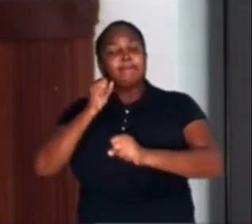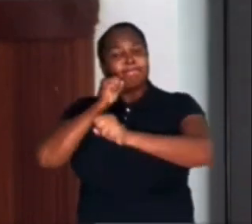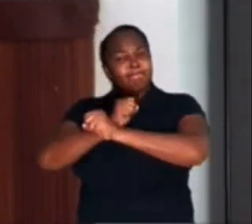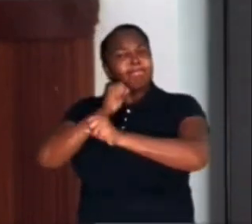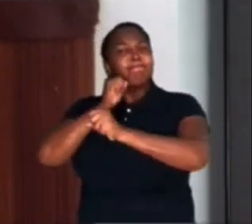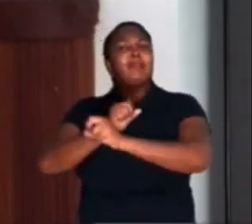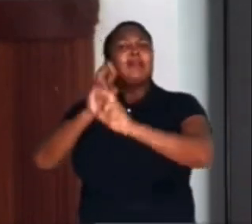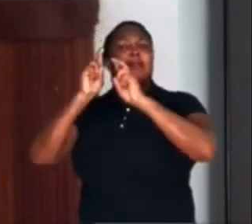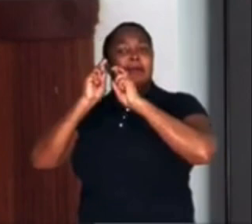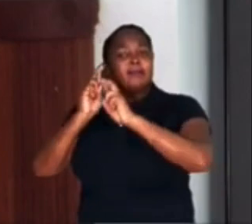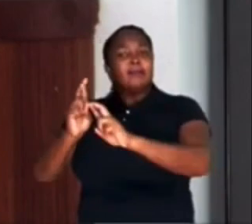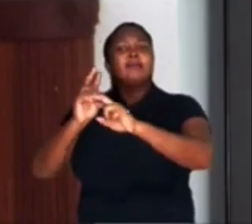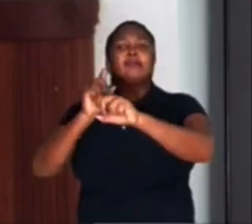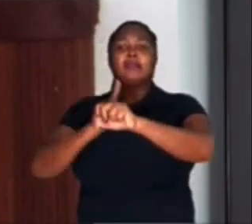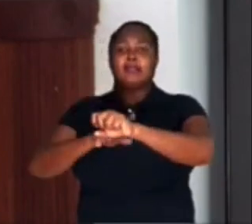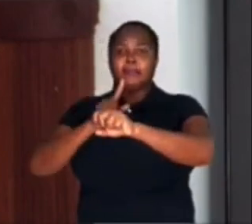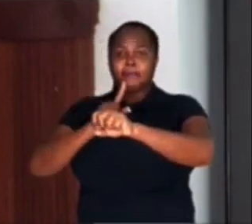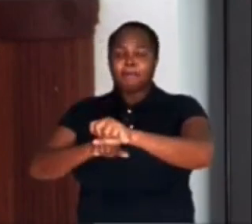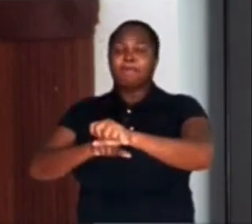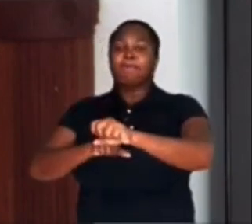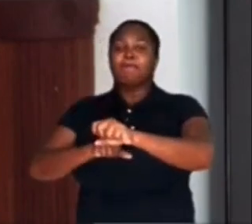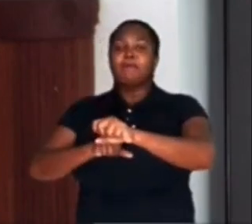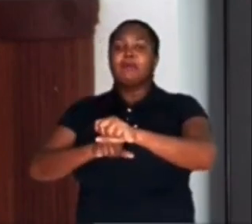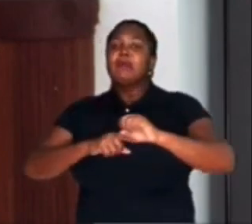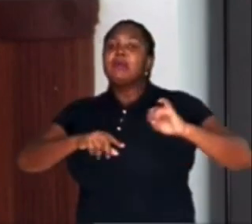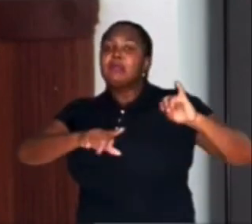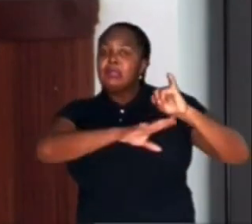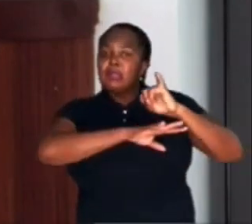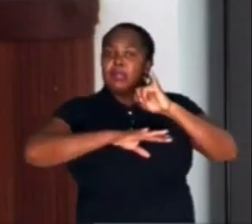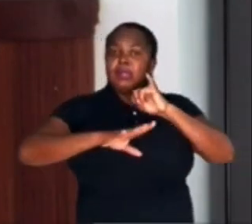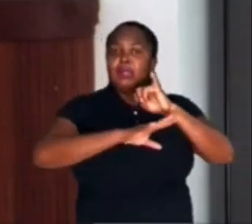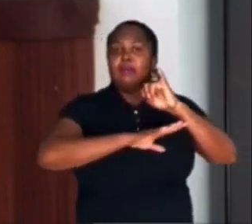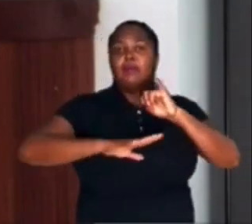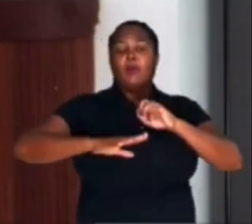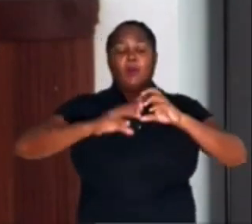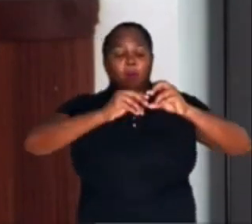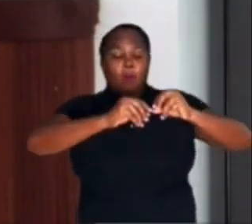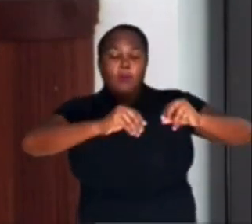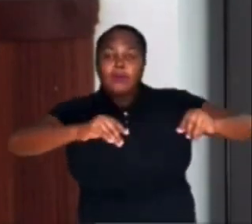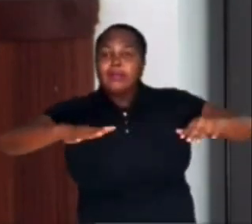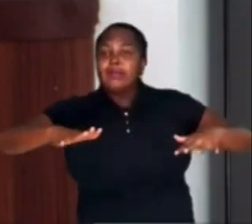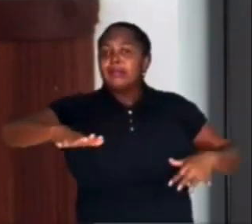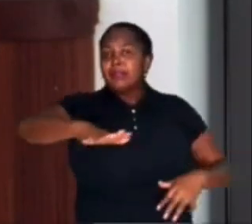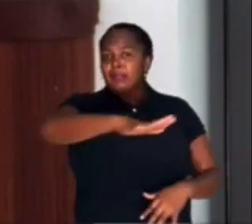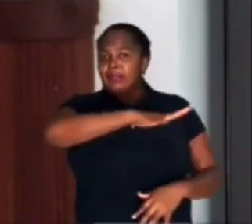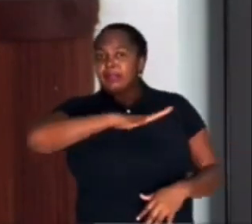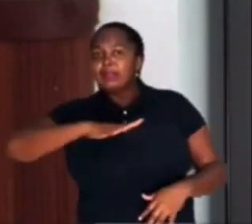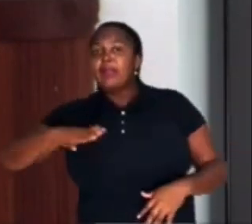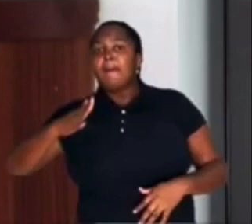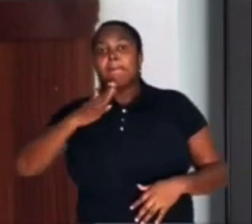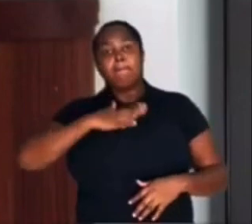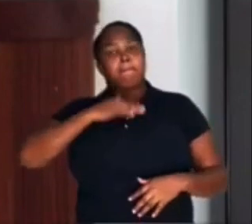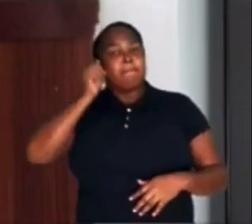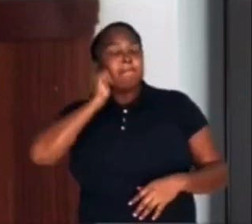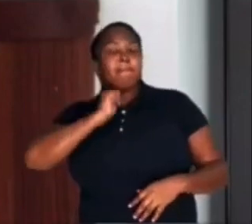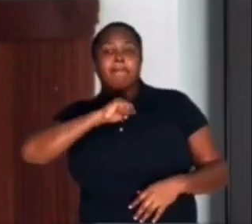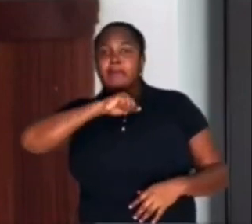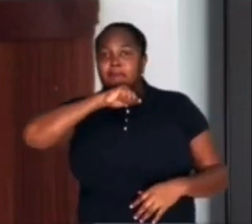que considerasse necessário. Ilhéus foi a terra em que Ivonete, minha saudosa mãe,